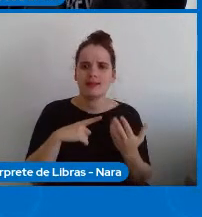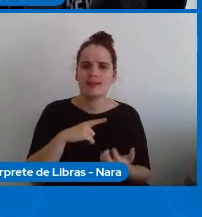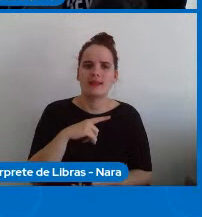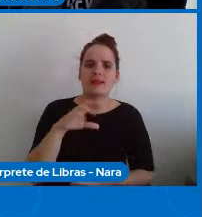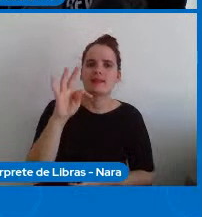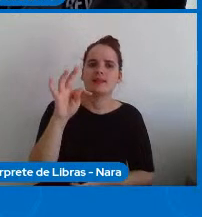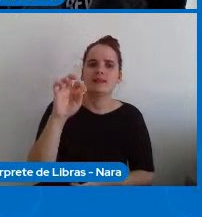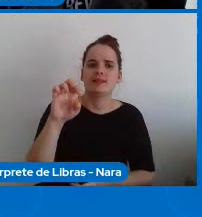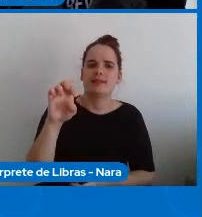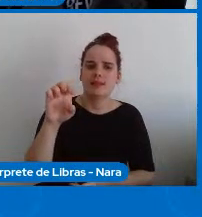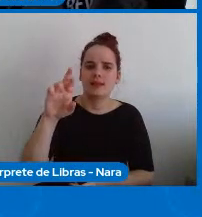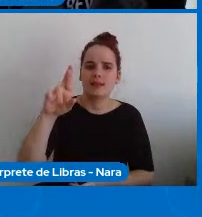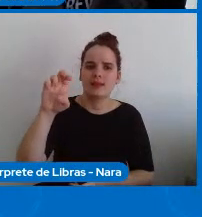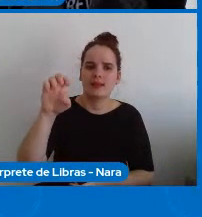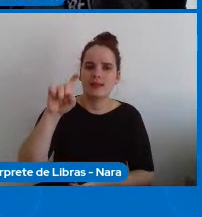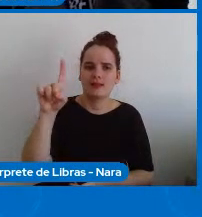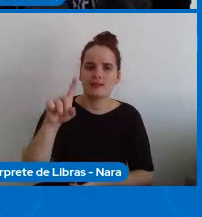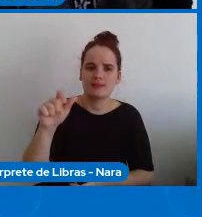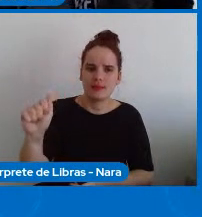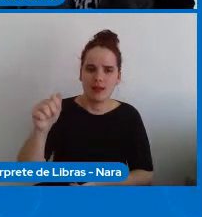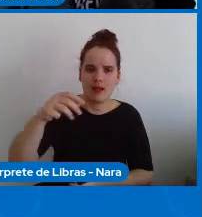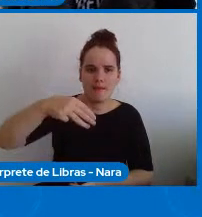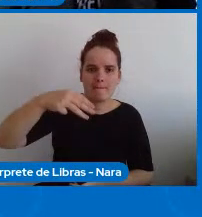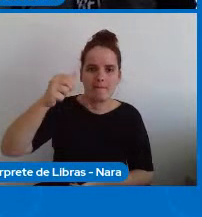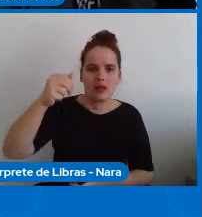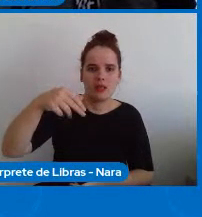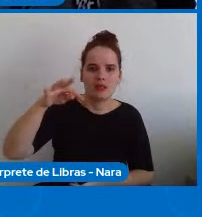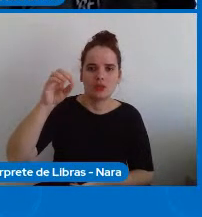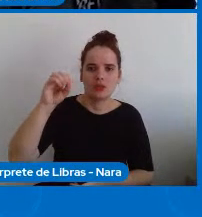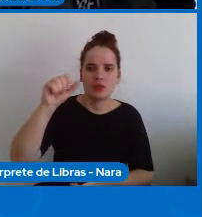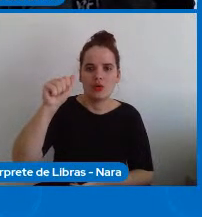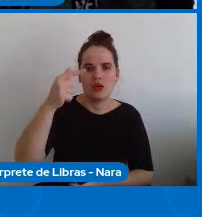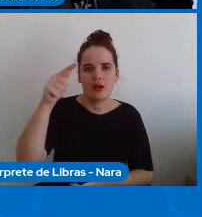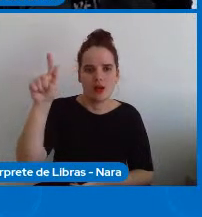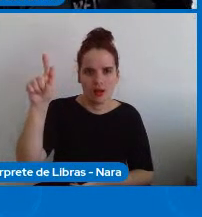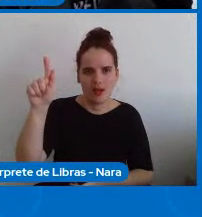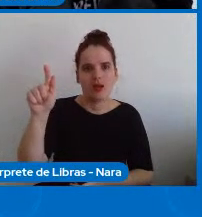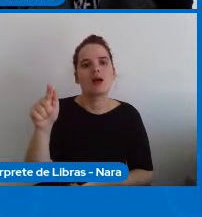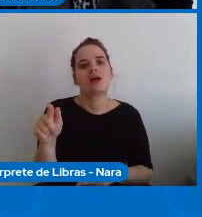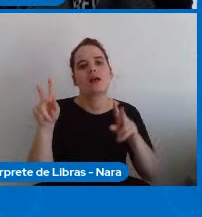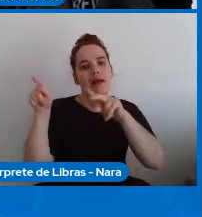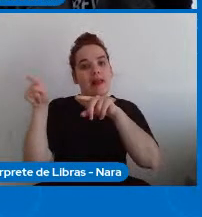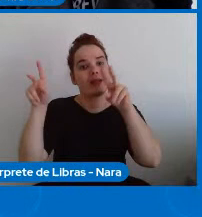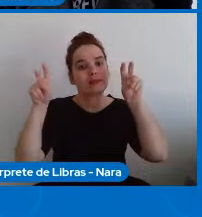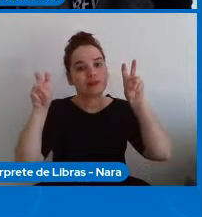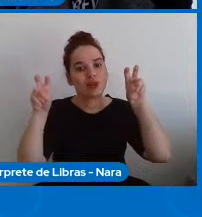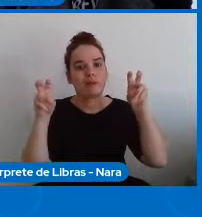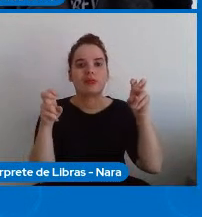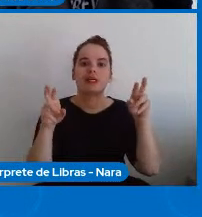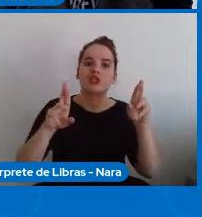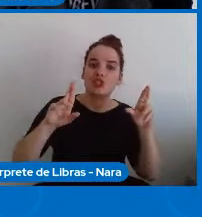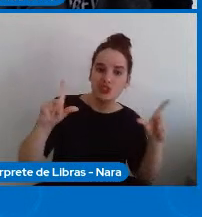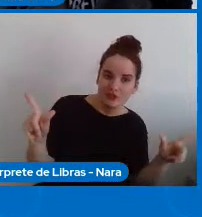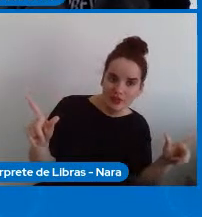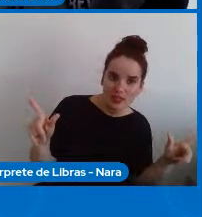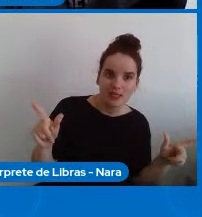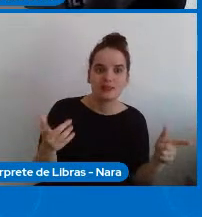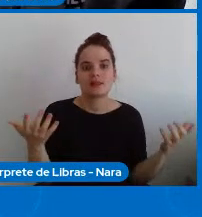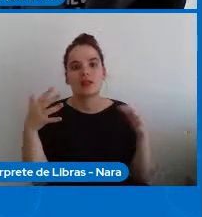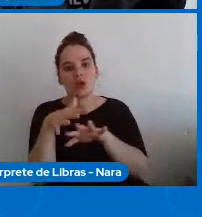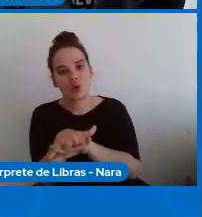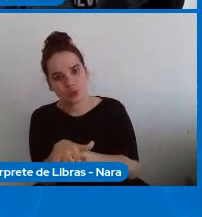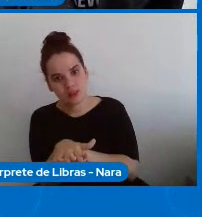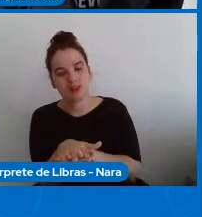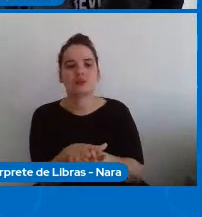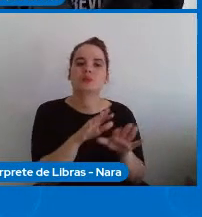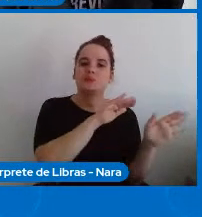que discute muito na área da educação sobre diferença e inclusão a Clarice de Souza que